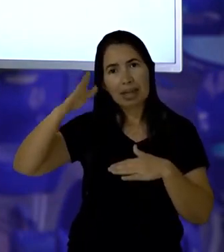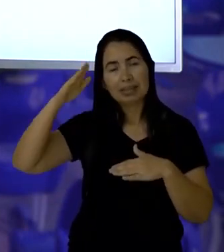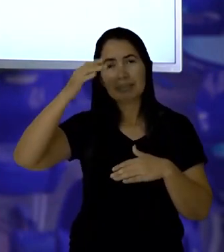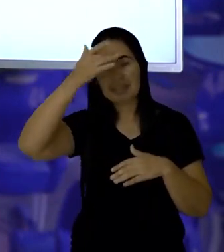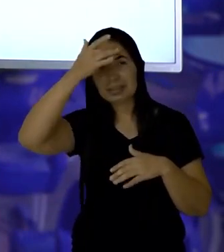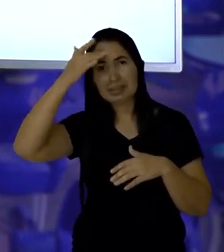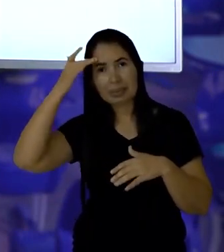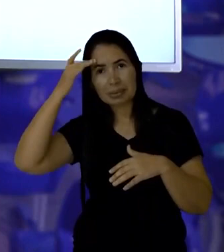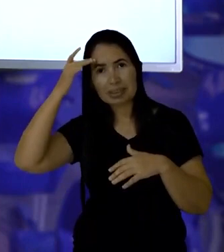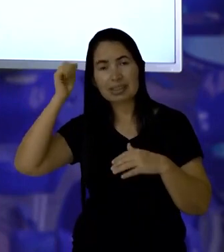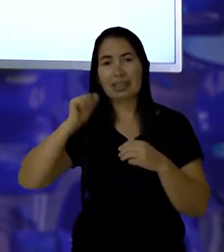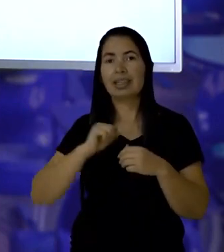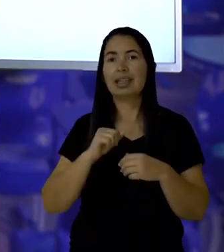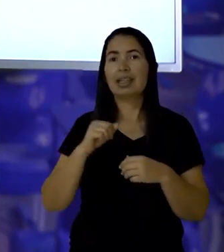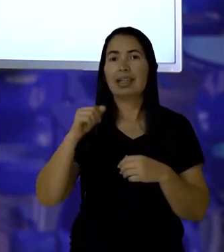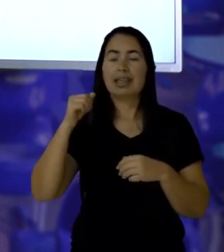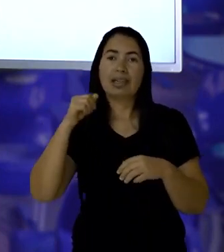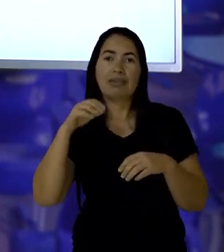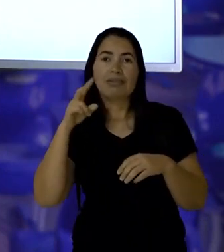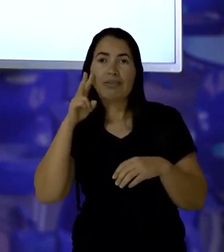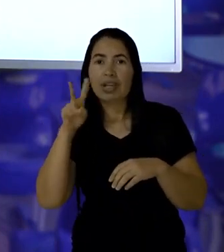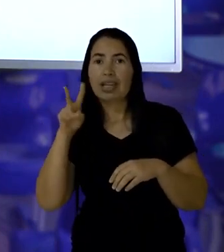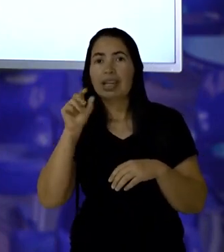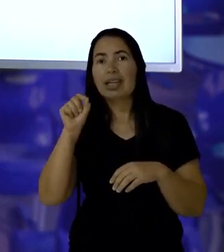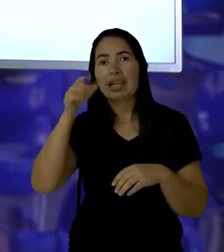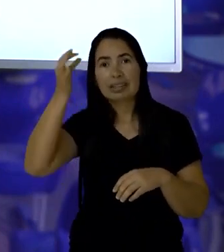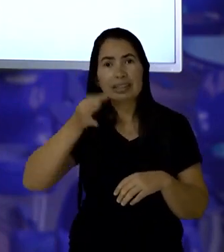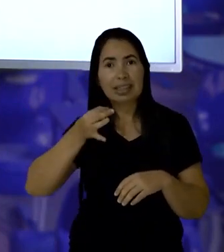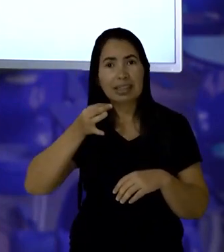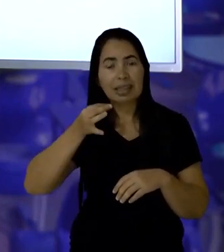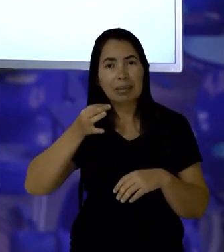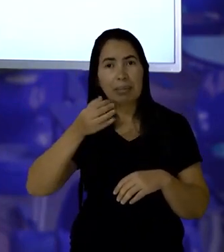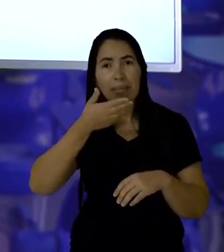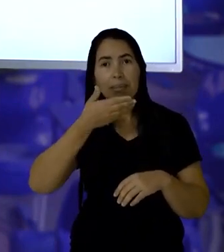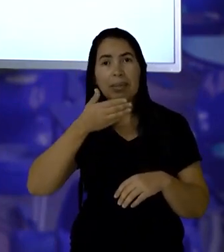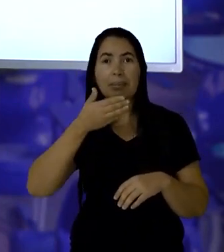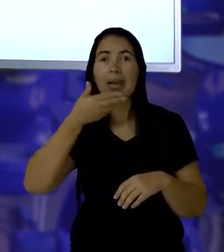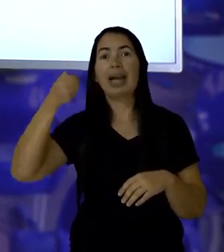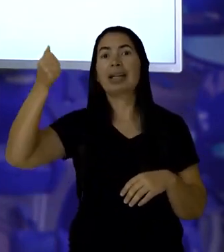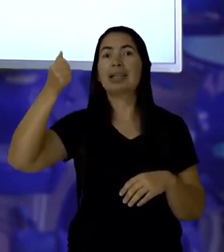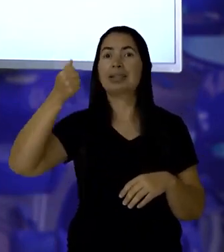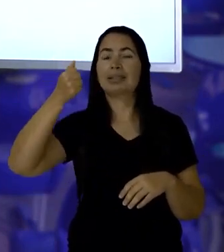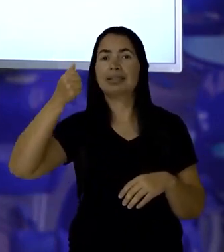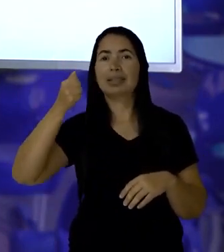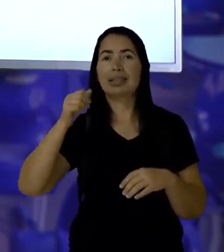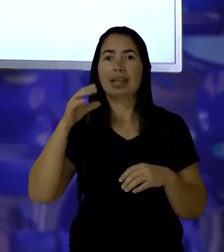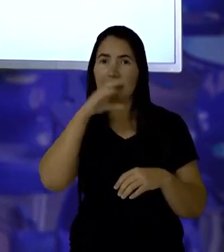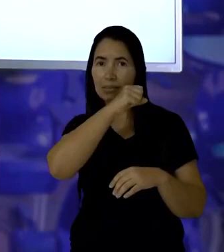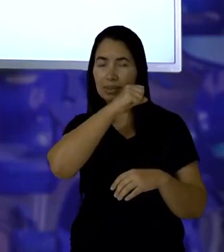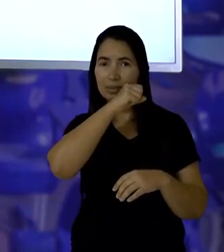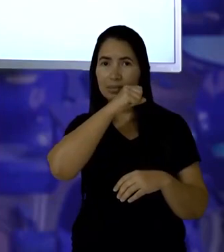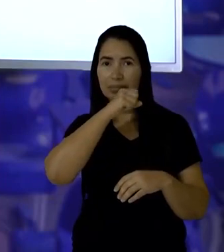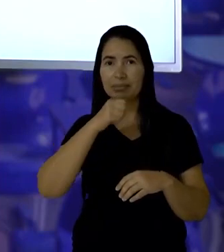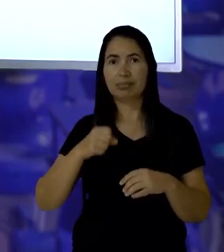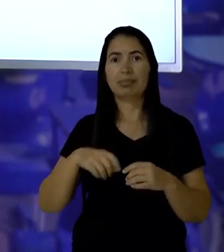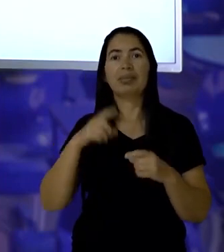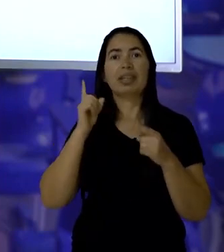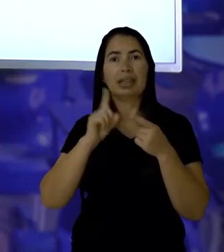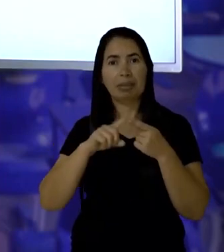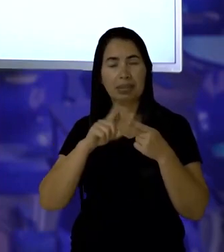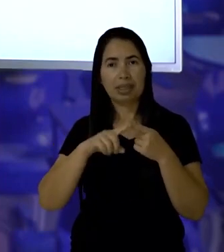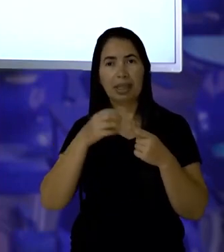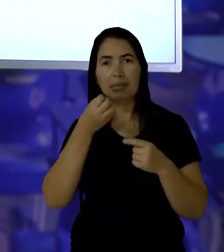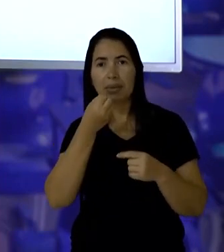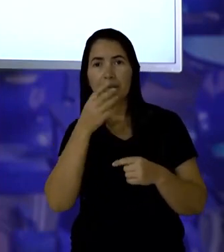mais rápido e também com mais clareza. O trava-língua serve